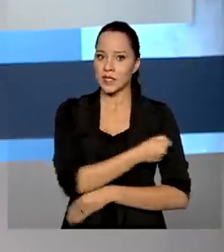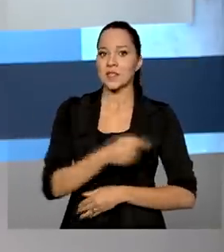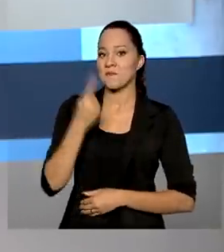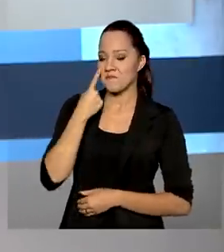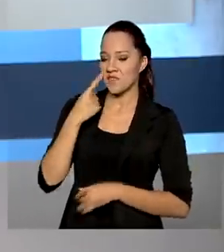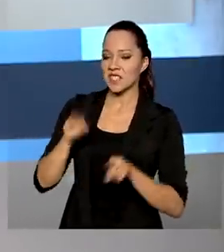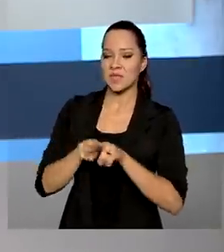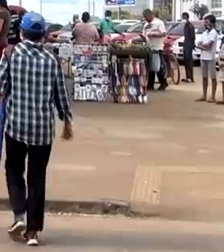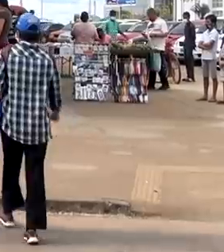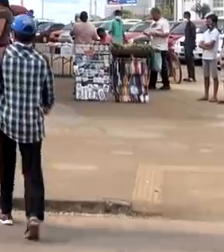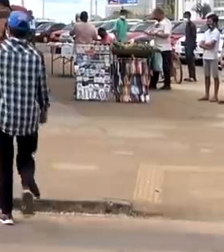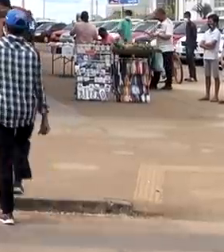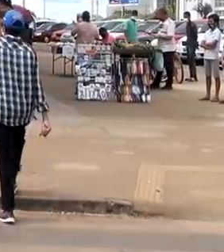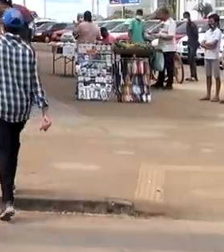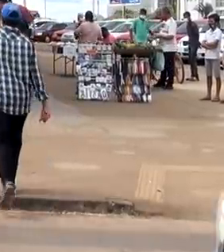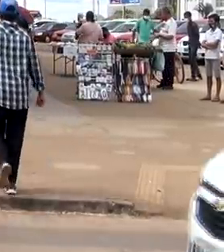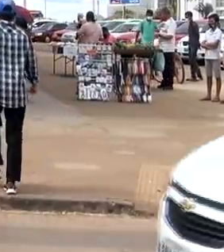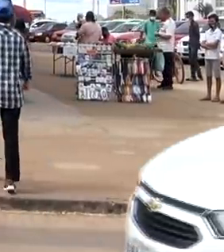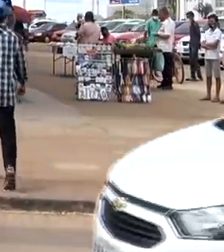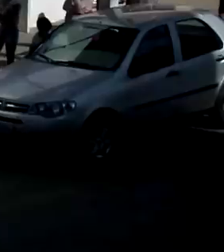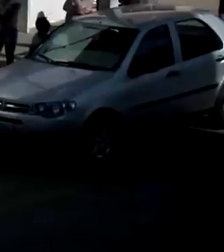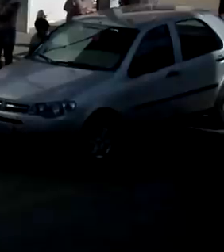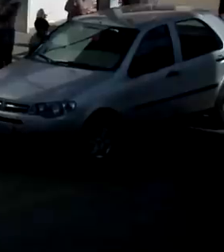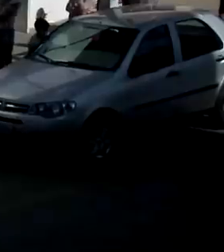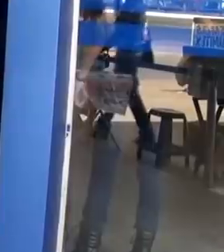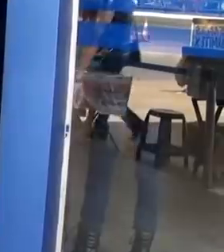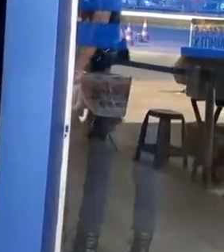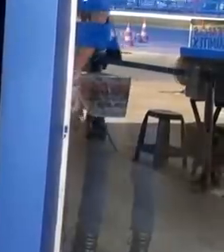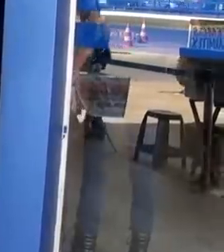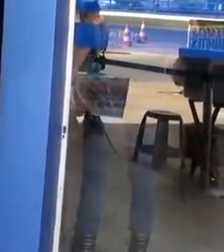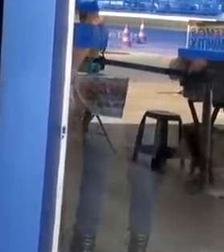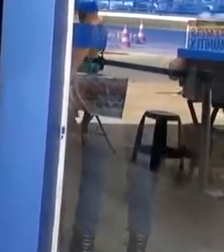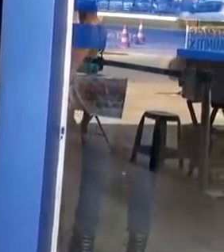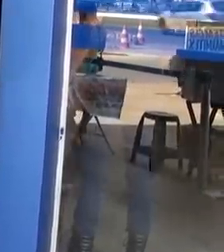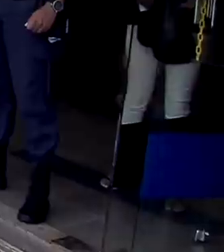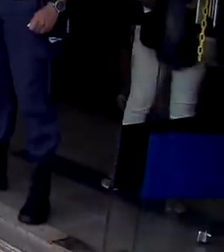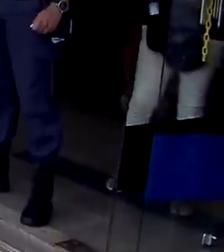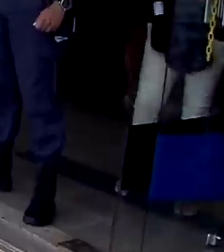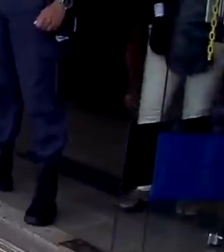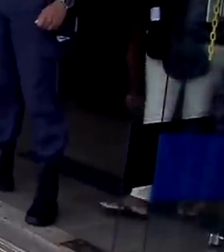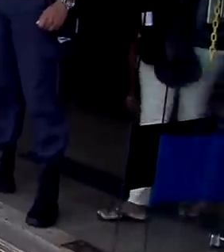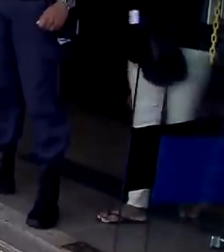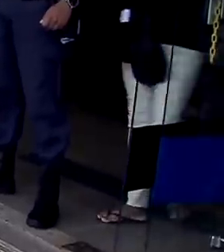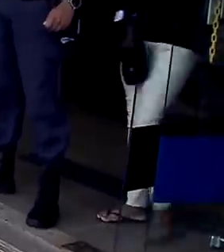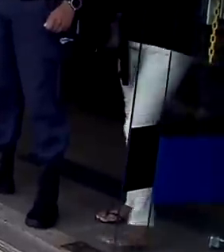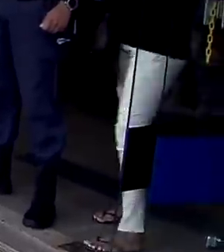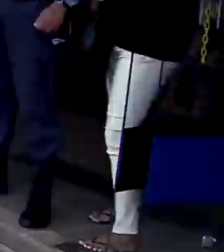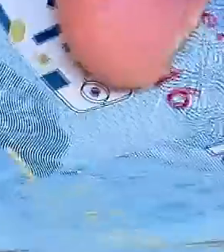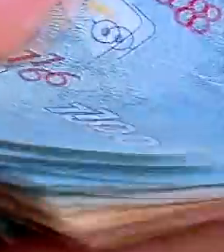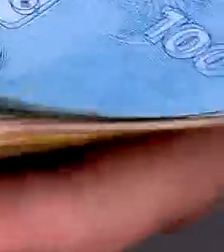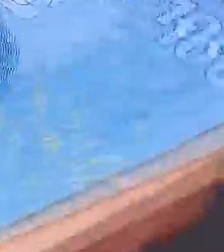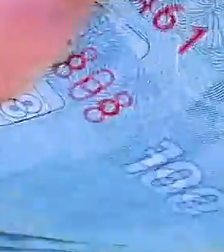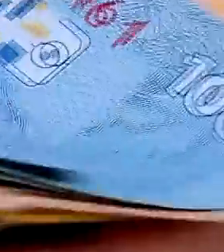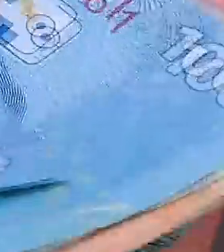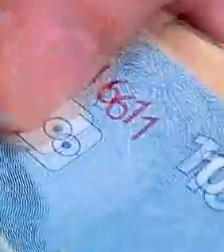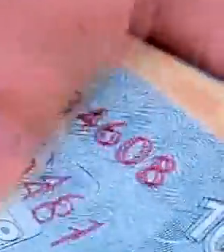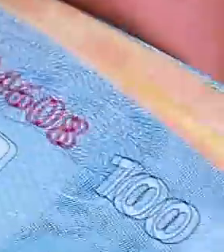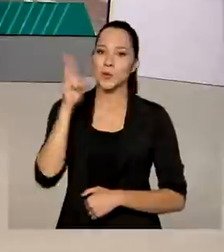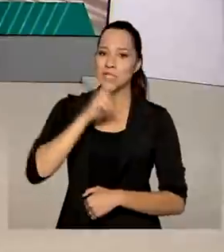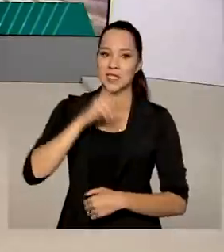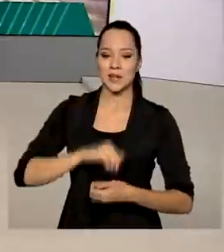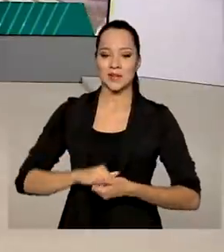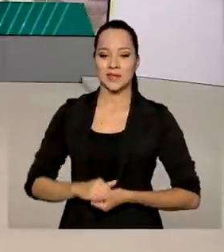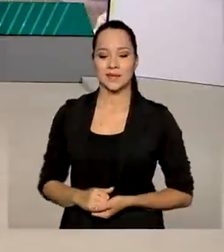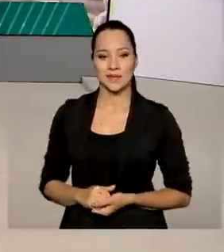E veja também. Cerca de 2 milhões e 400 mil pessoas nascidas em abril recebem hoje o auxílio emergencial.